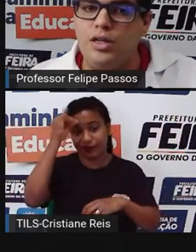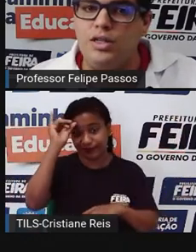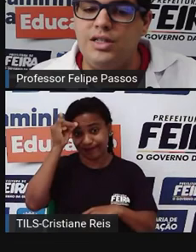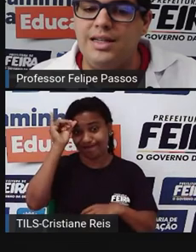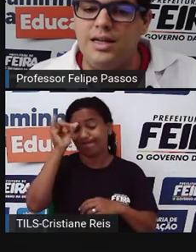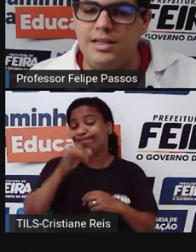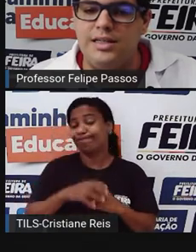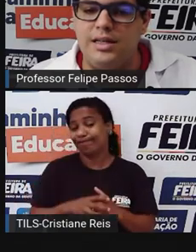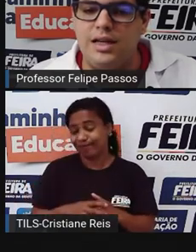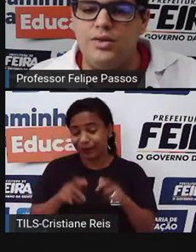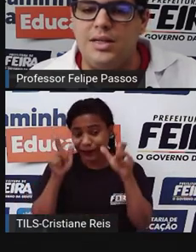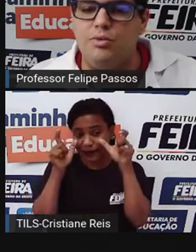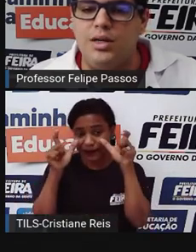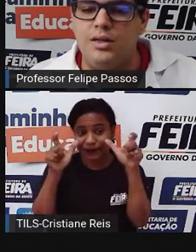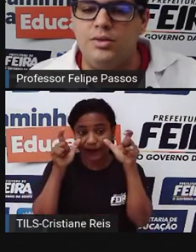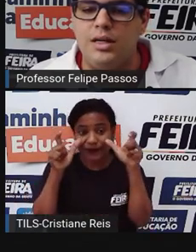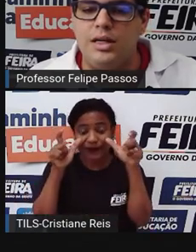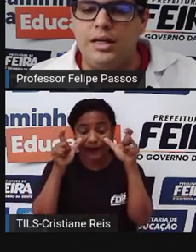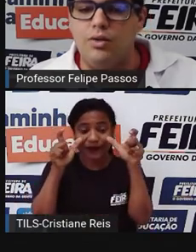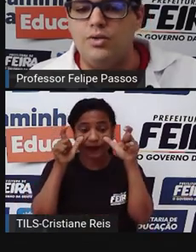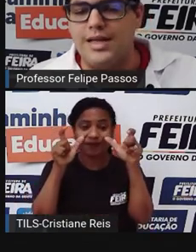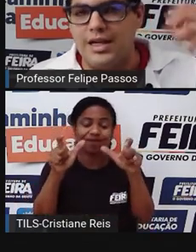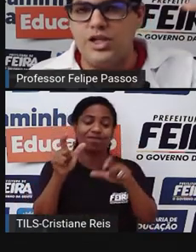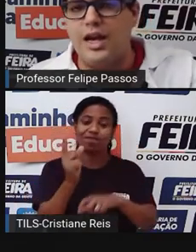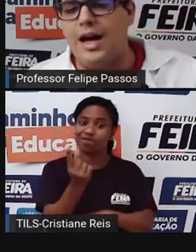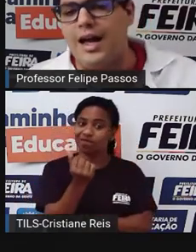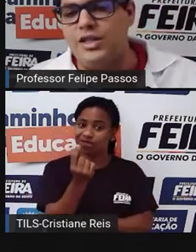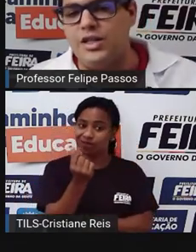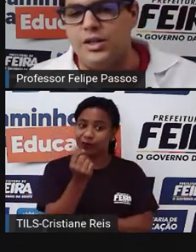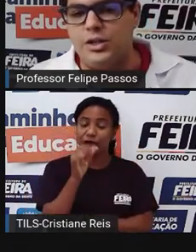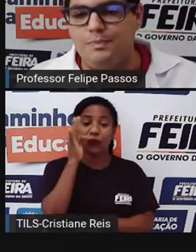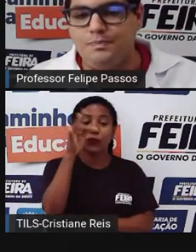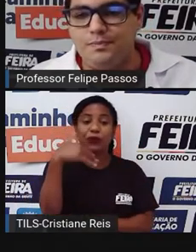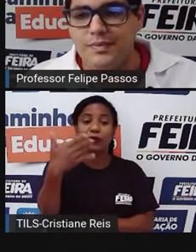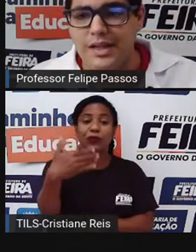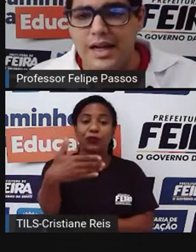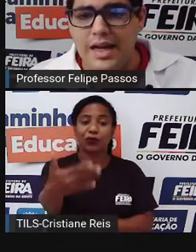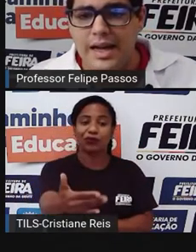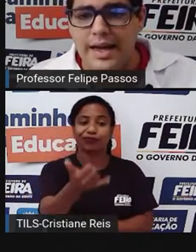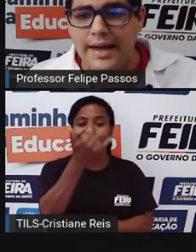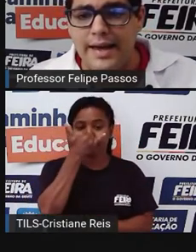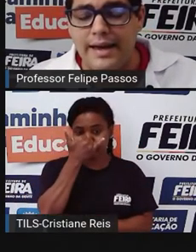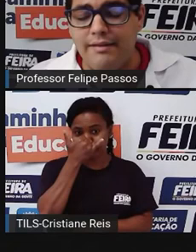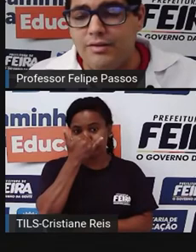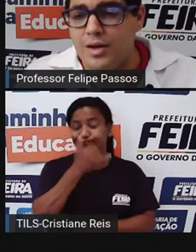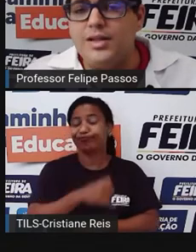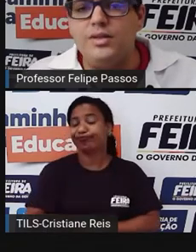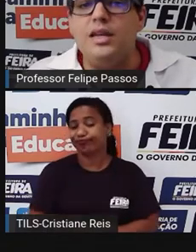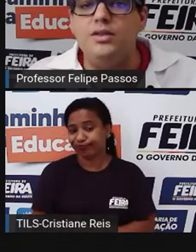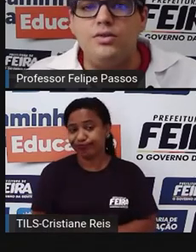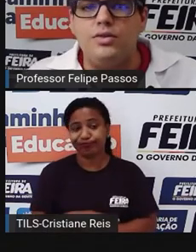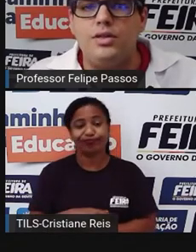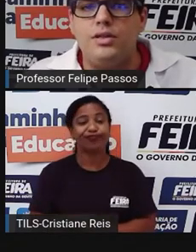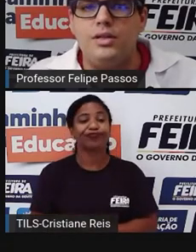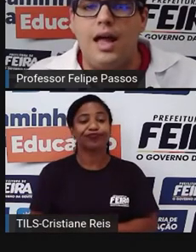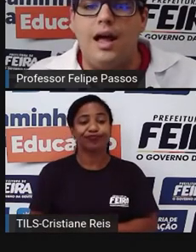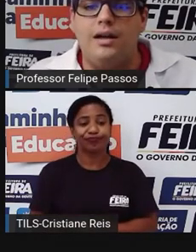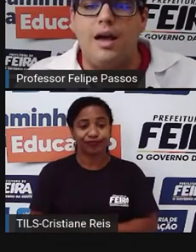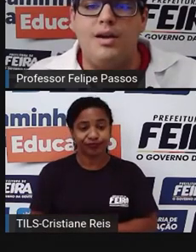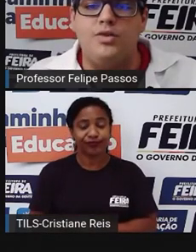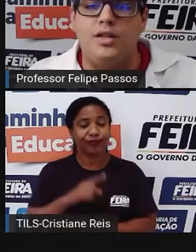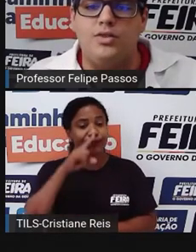de ganância do ser humano que não consegue enxergar lá adiante. Quais são os riscos